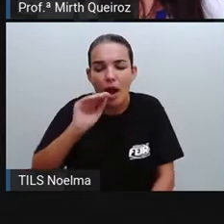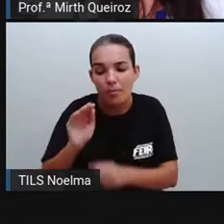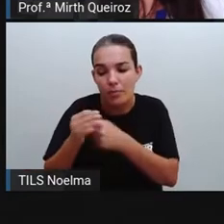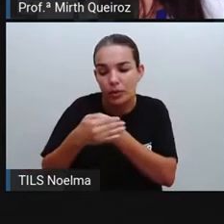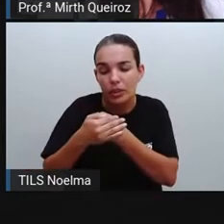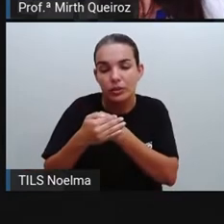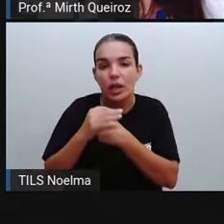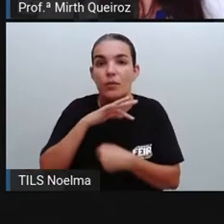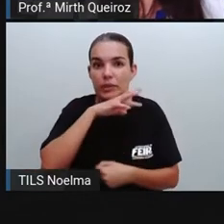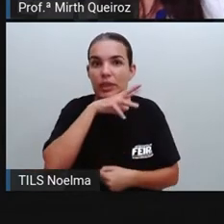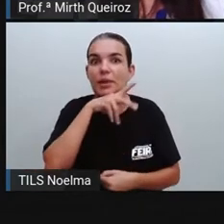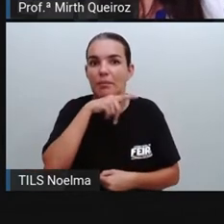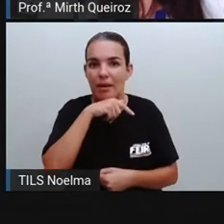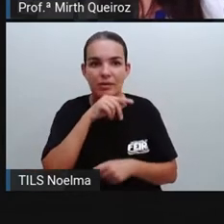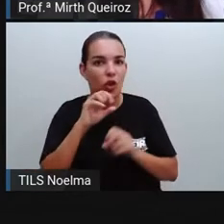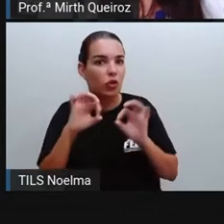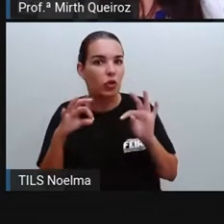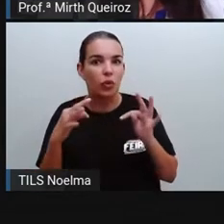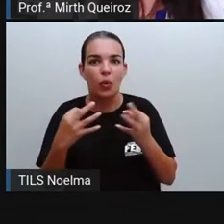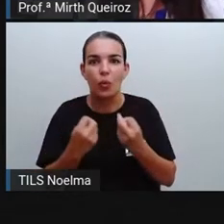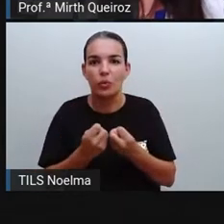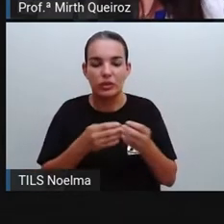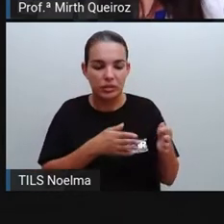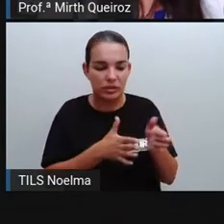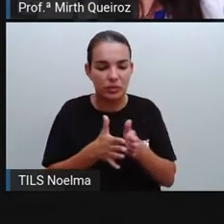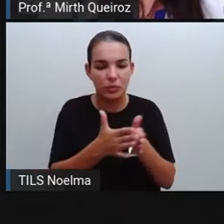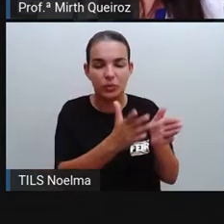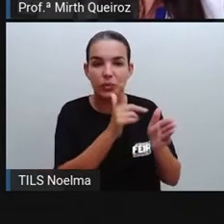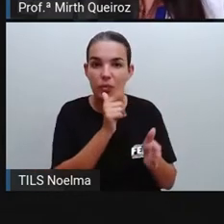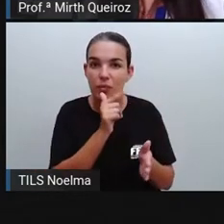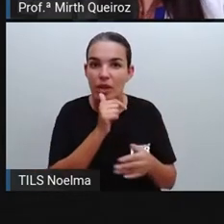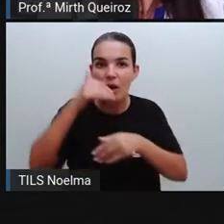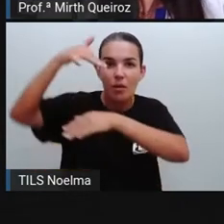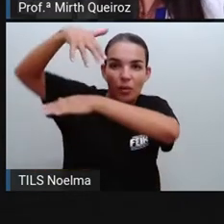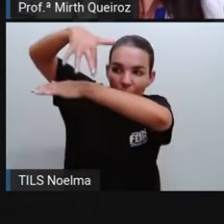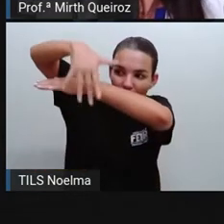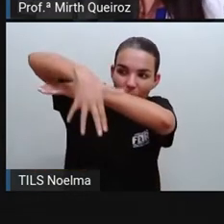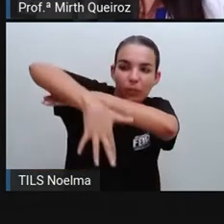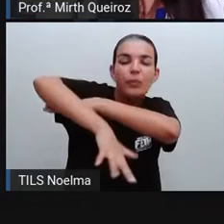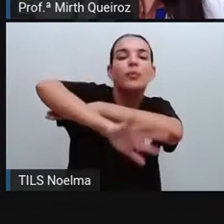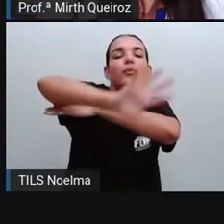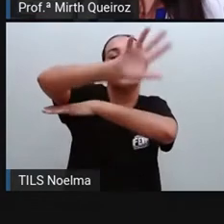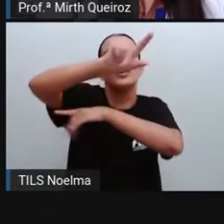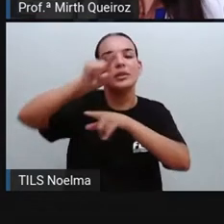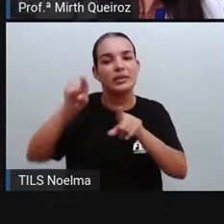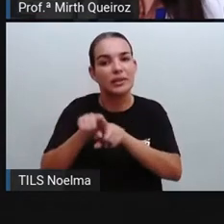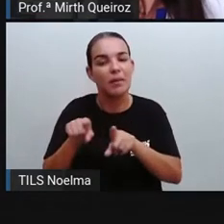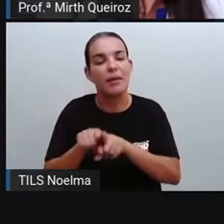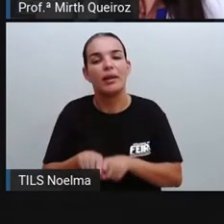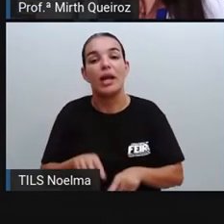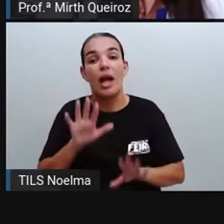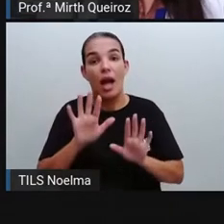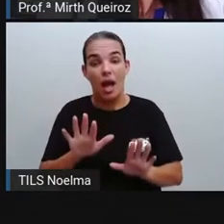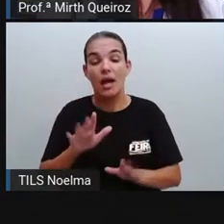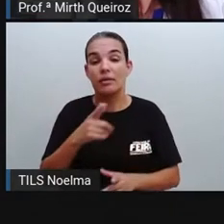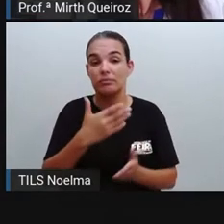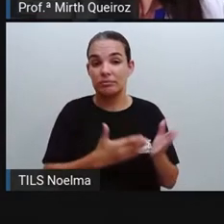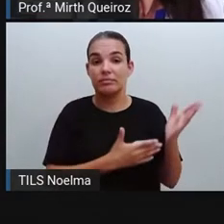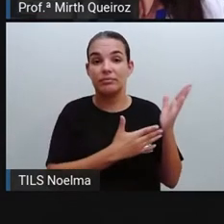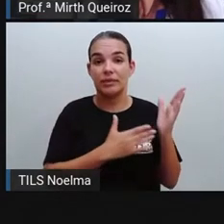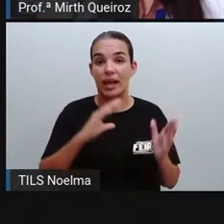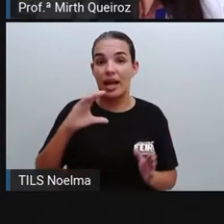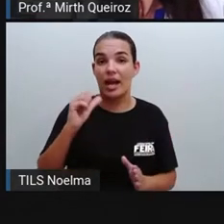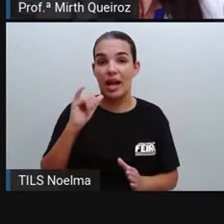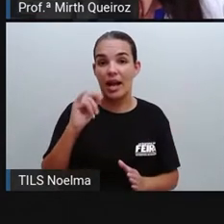animais da floresta, proteger os rios, as cachoeiras. E, de acordo com a lenda, o Caipora sonda a